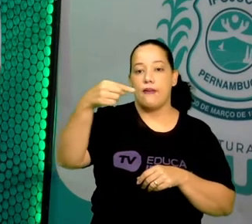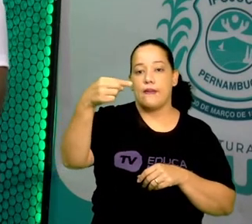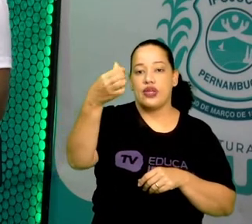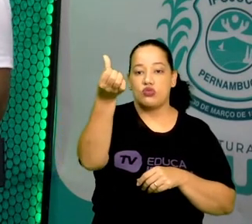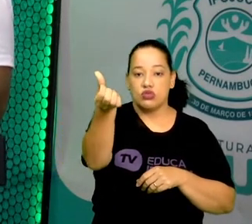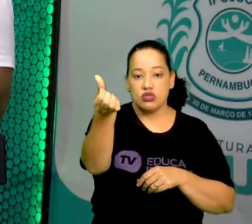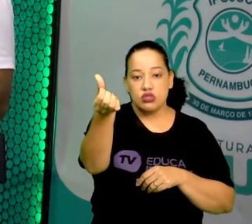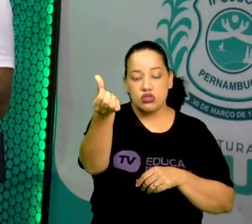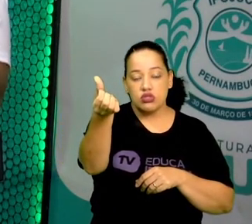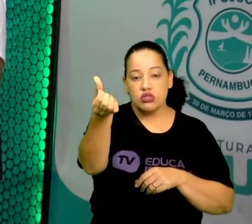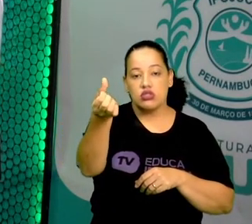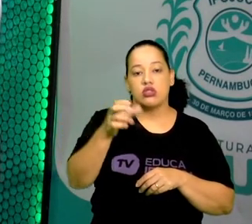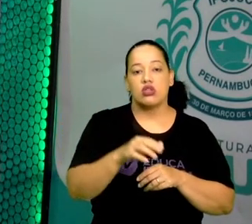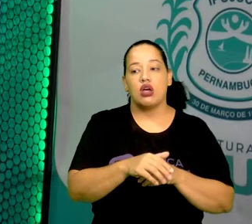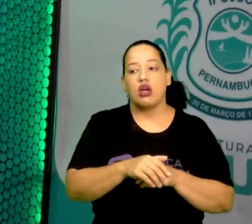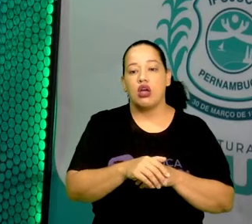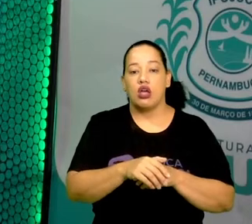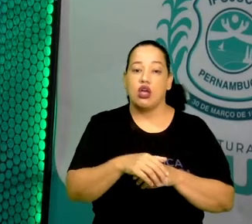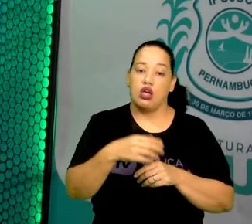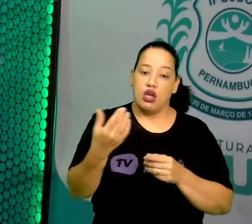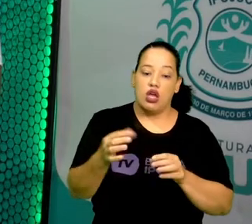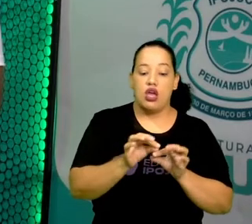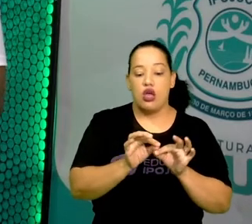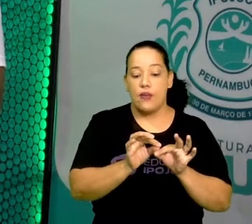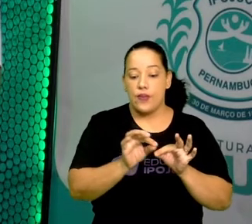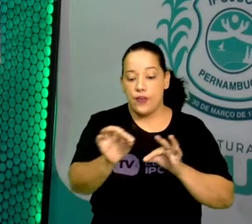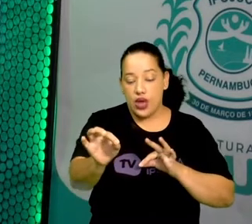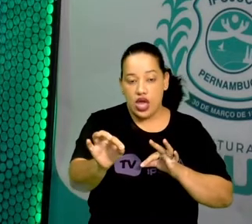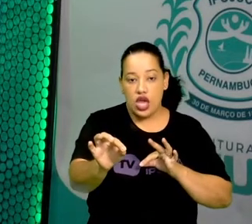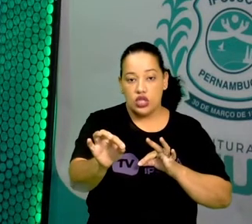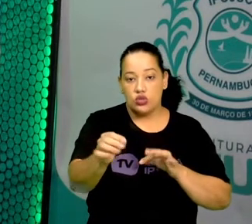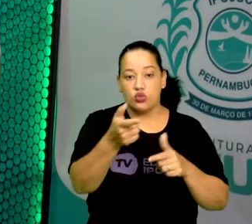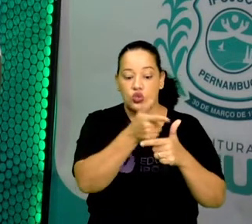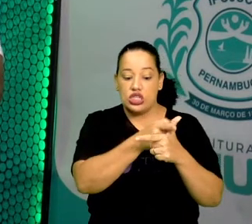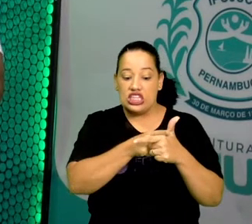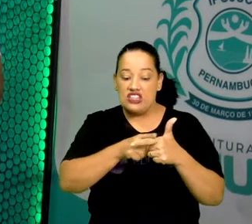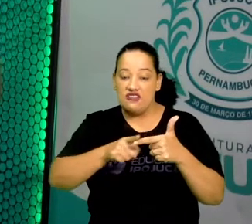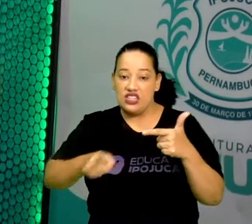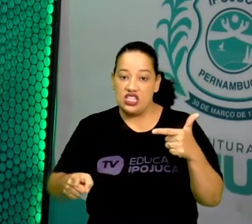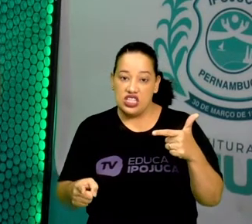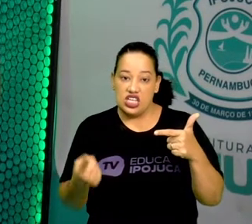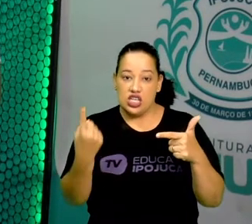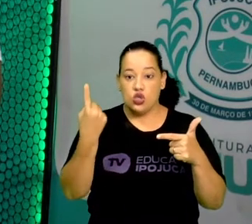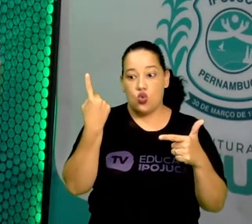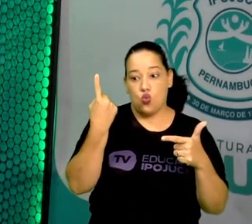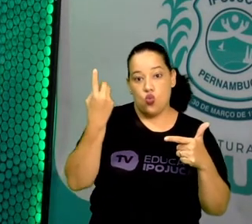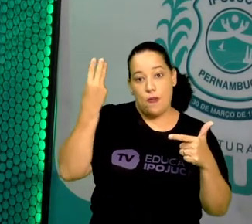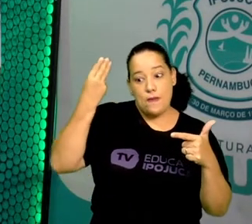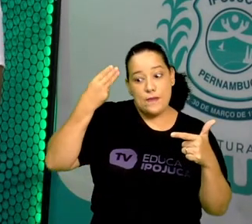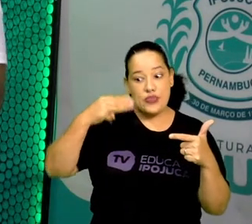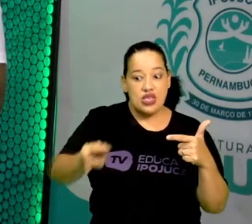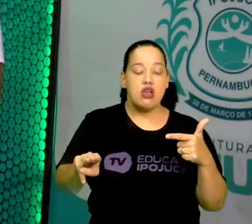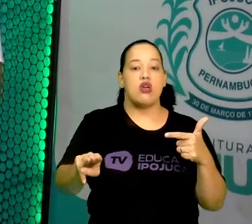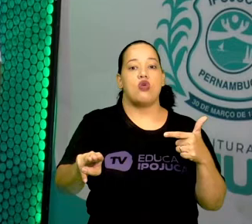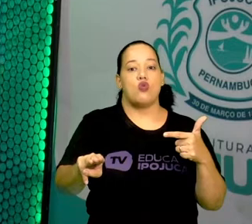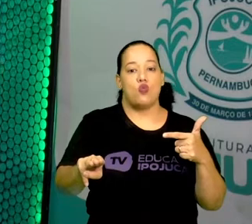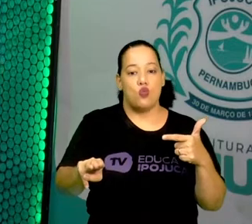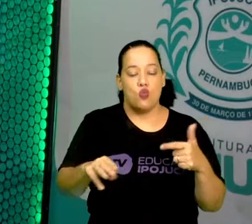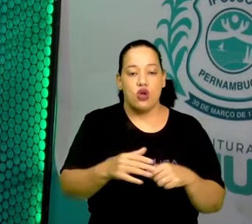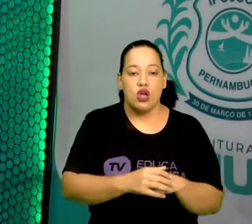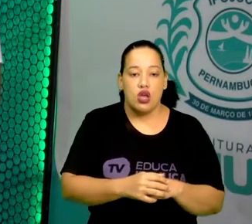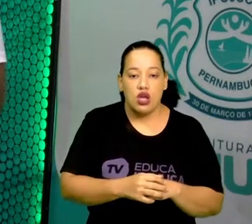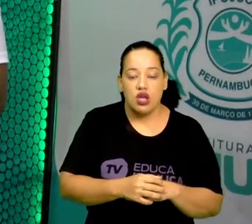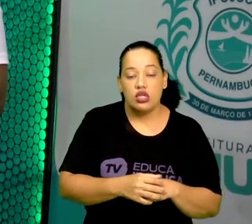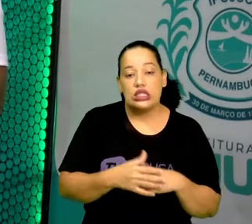que o micrômetro é 1 metro dividido 1 milhão de vezes. Mas o micrômetro também